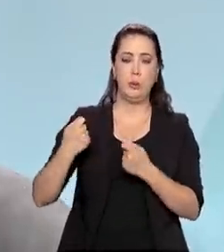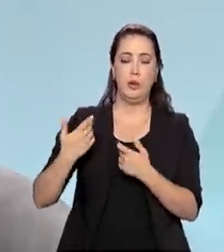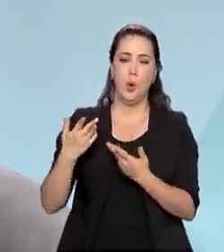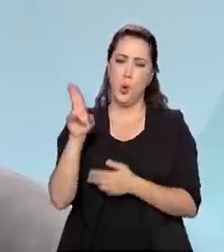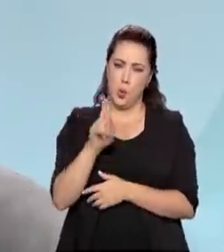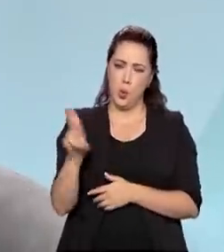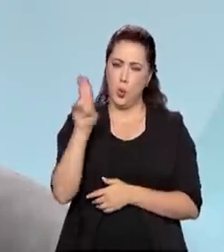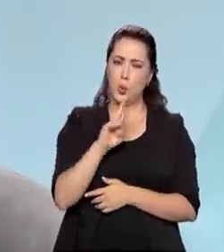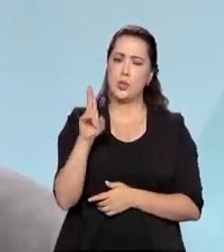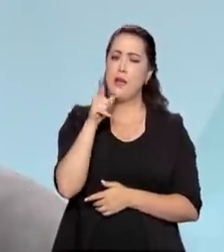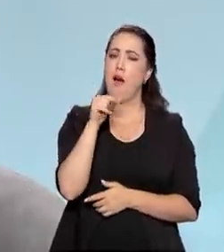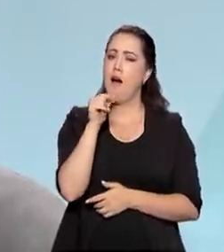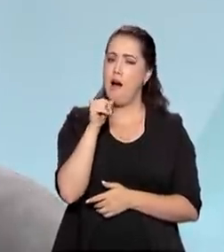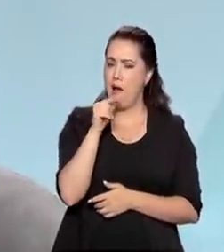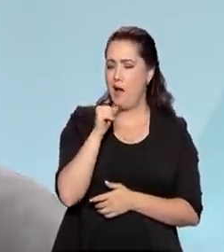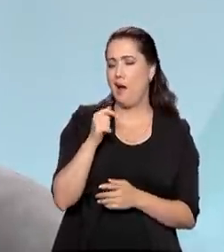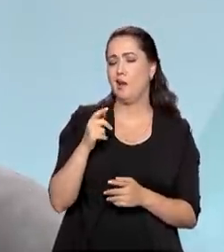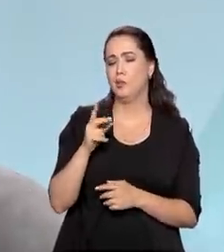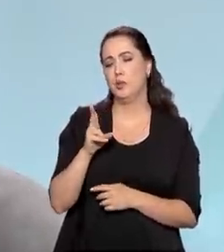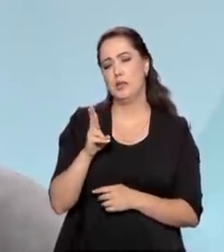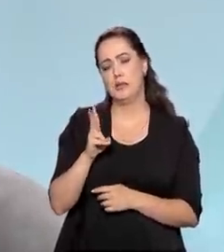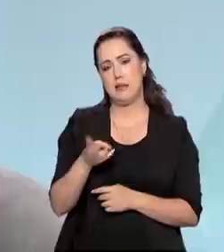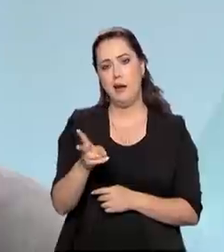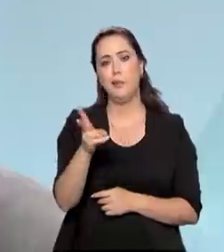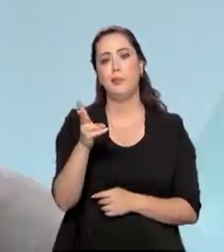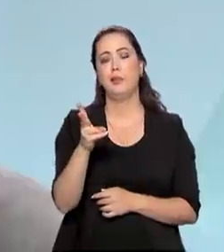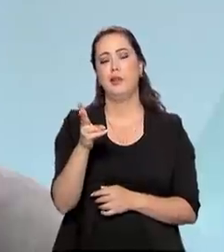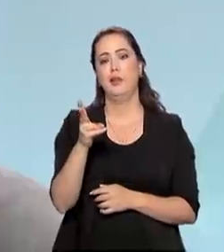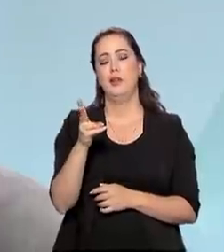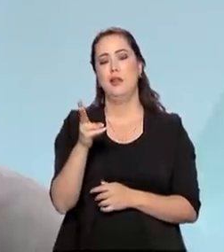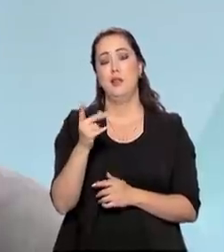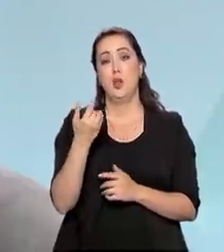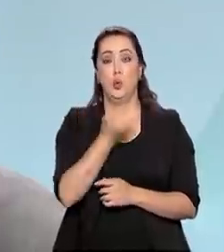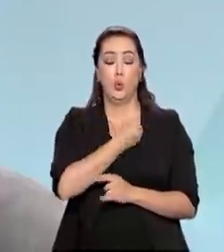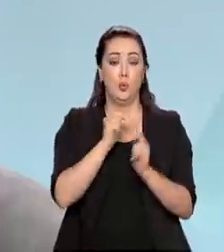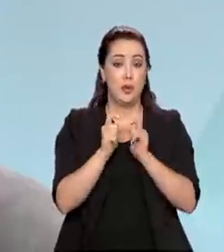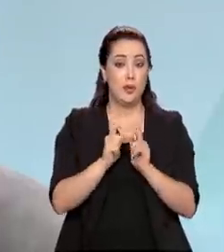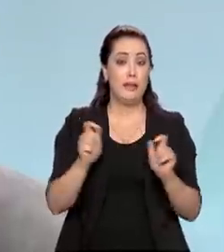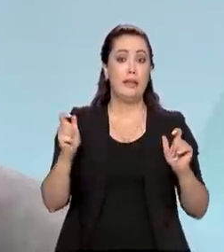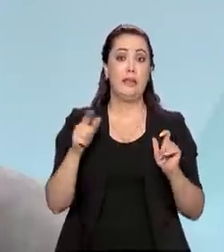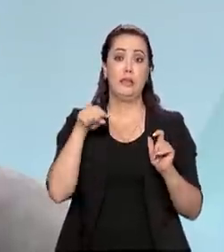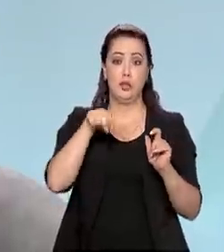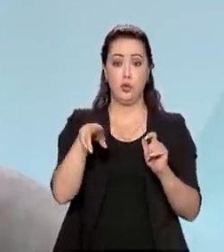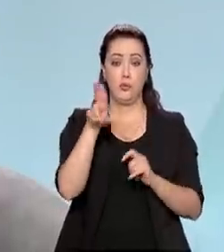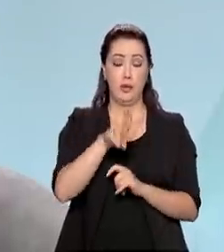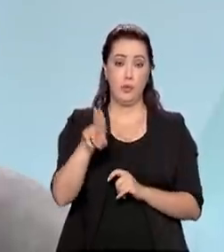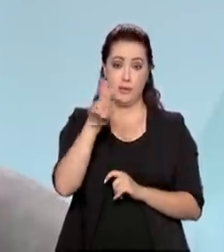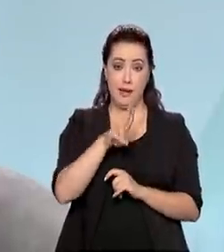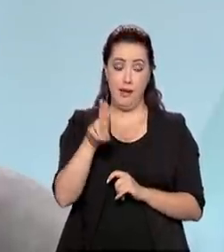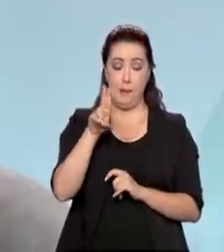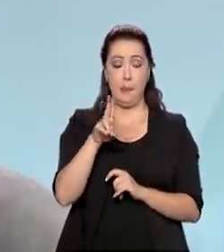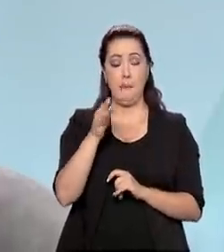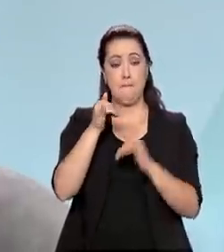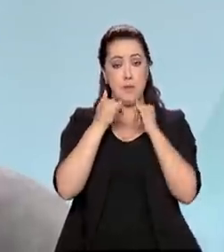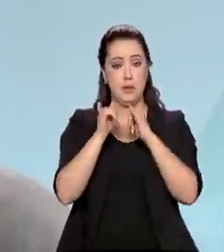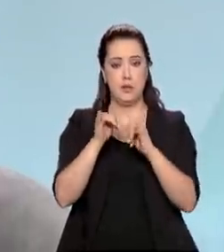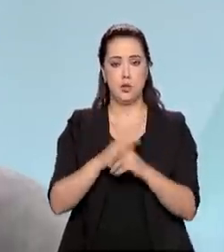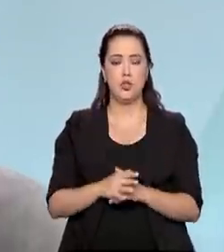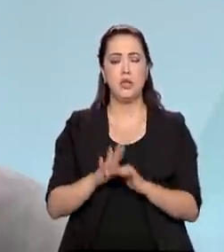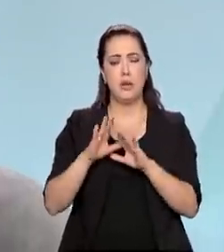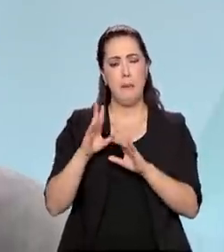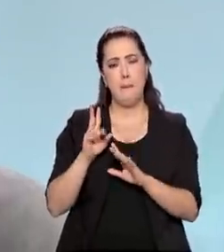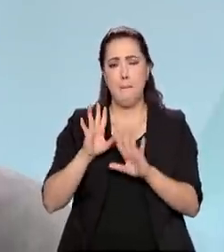Essa dependência está se reduzindo ao longo dos tempos. Para se ter uma ideia, há 20 anos atrás, 85